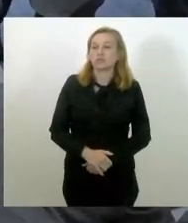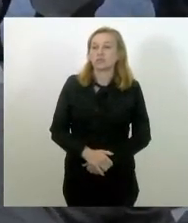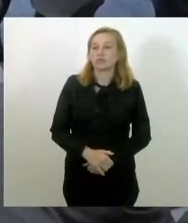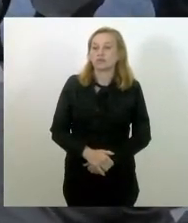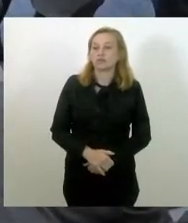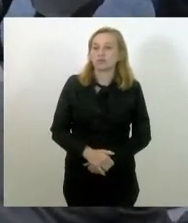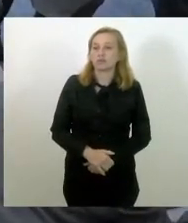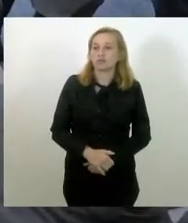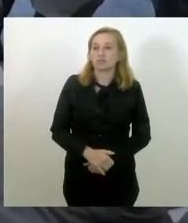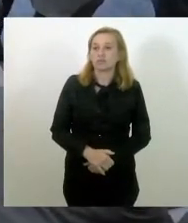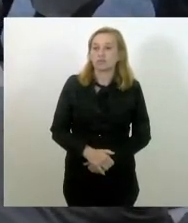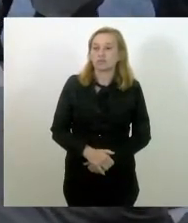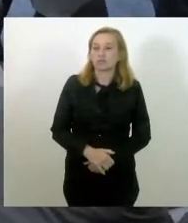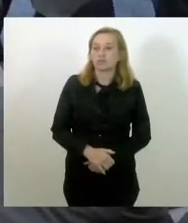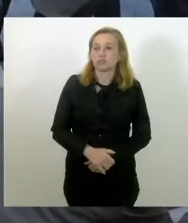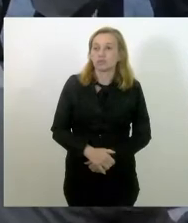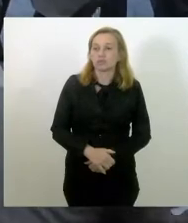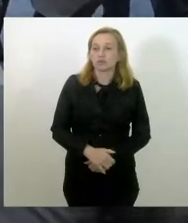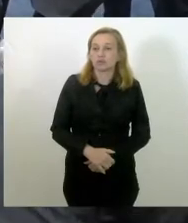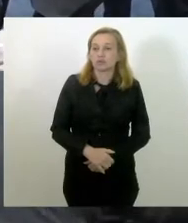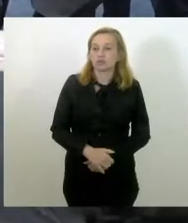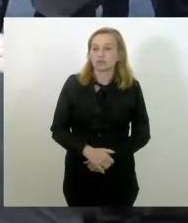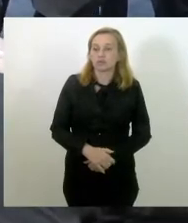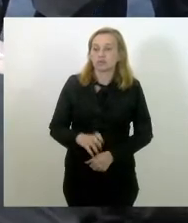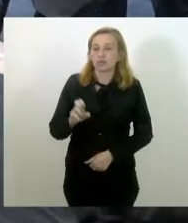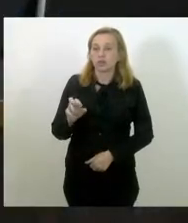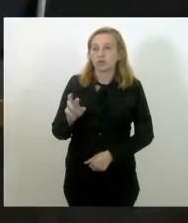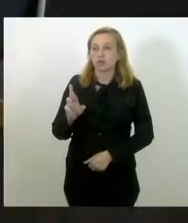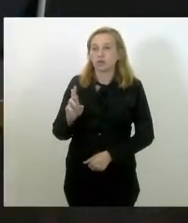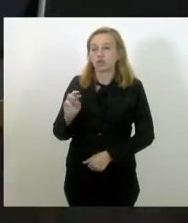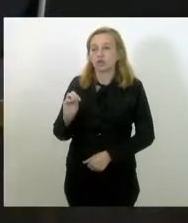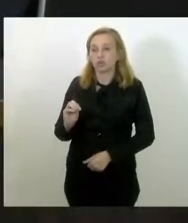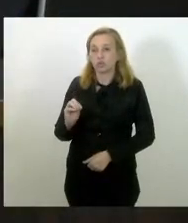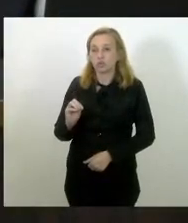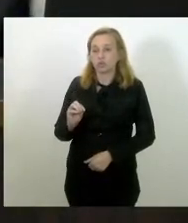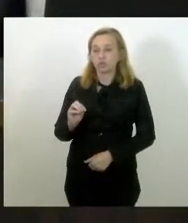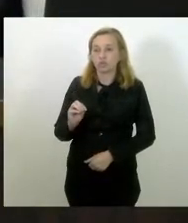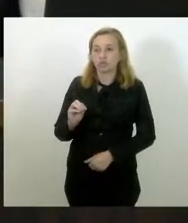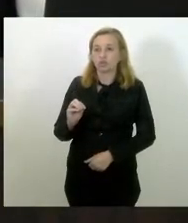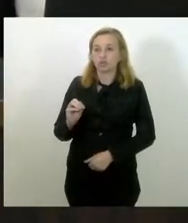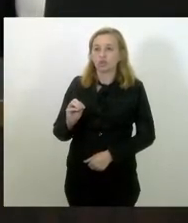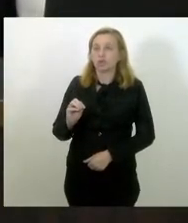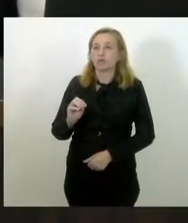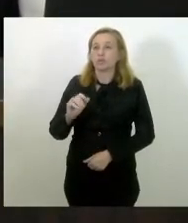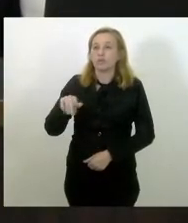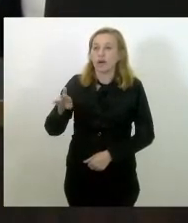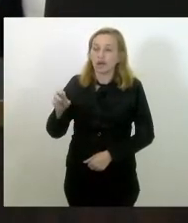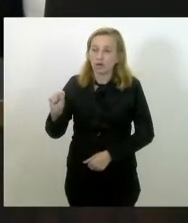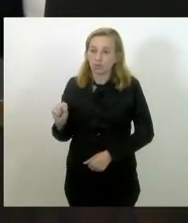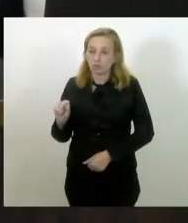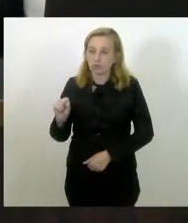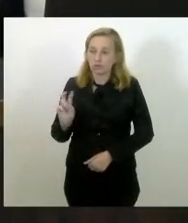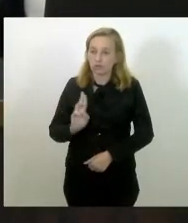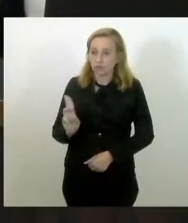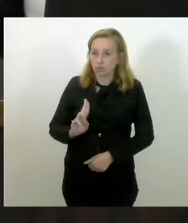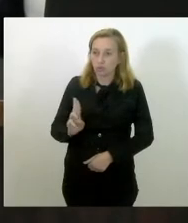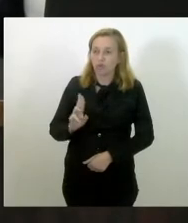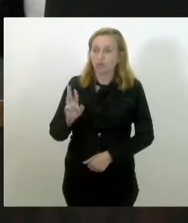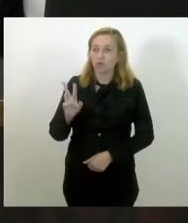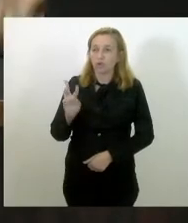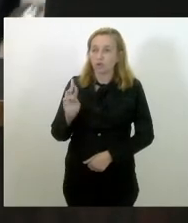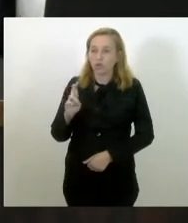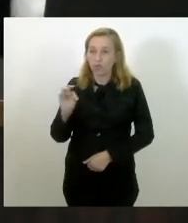Marquinho, anota coautor. Eurico Júnior, Marcos Vinícius, coautor, Rubens